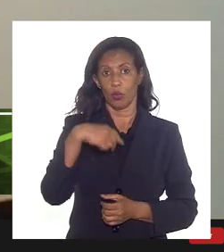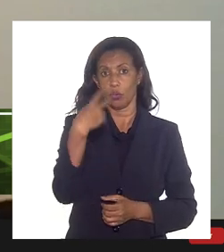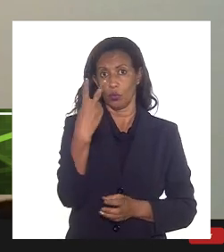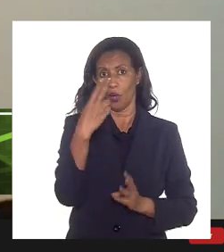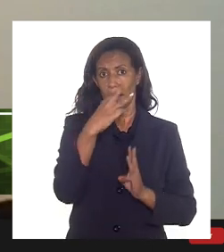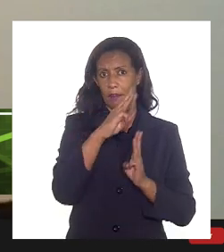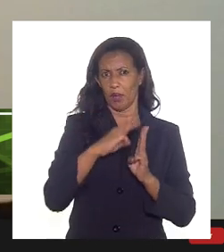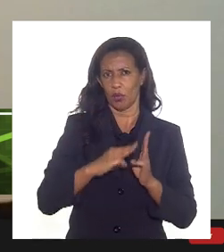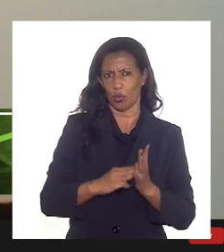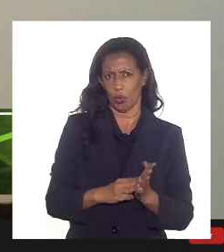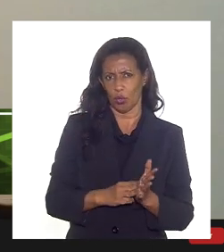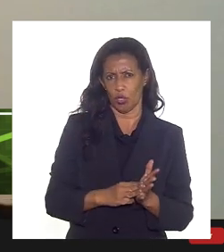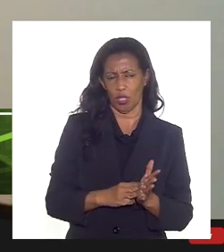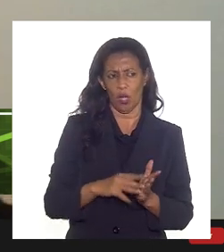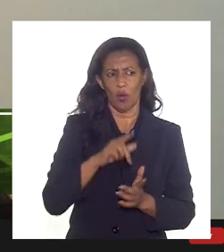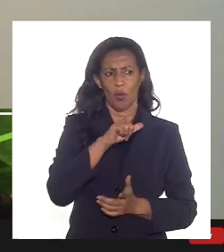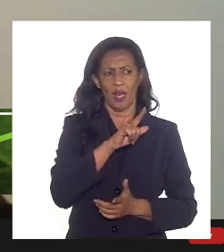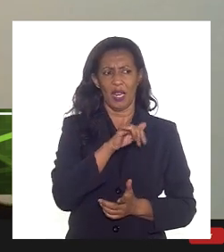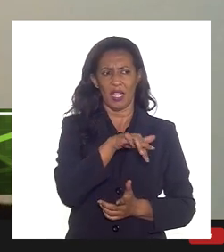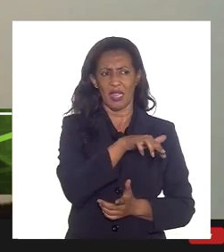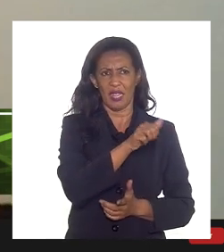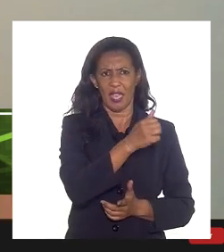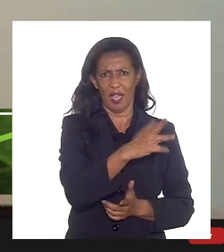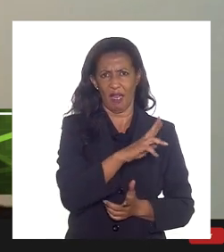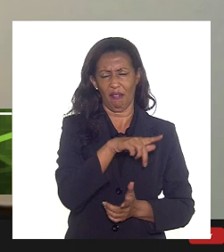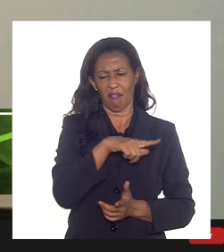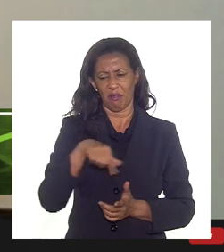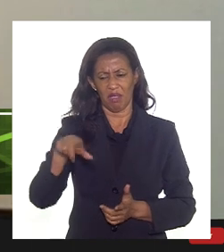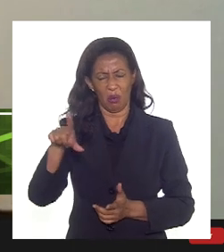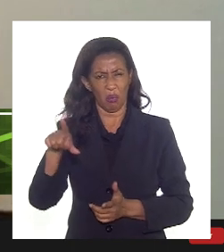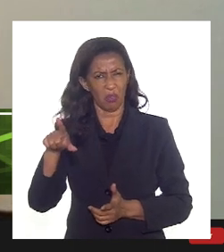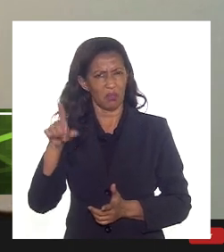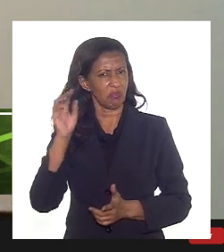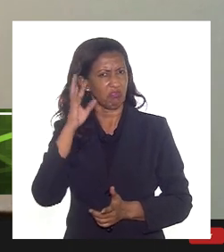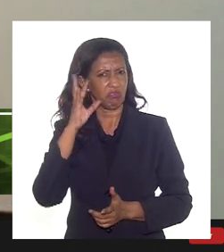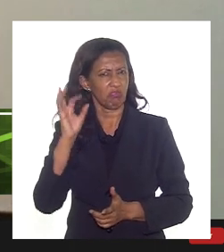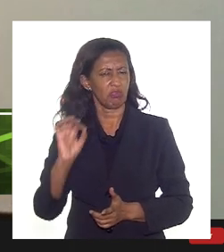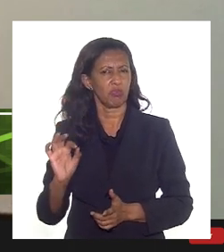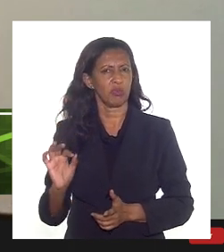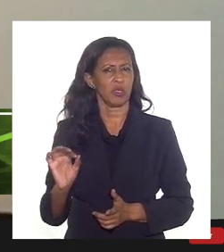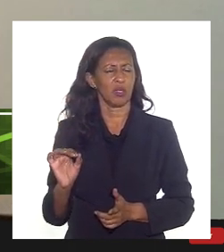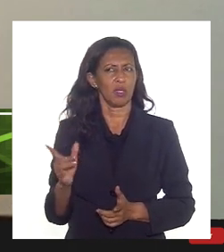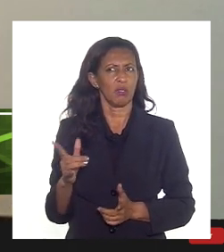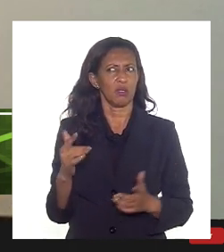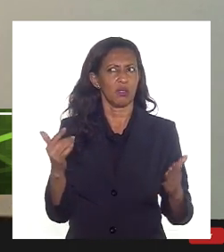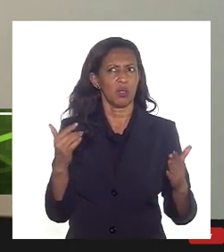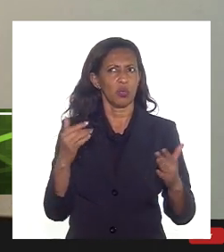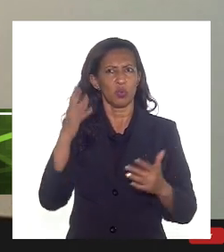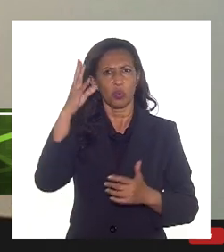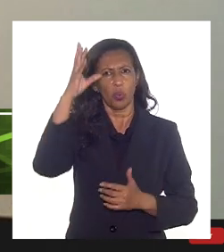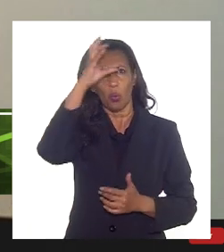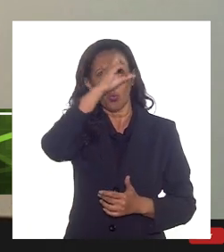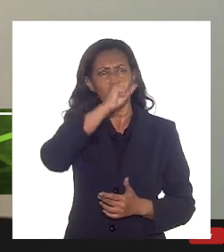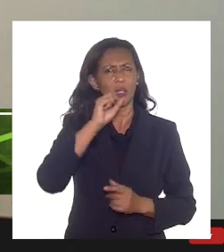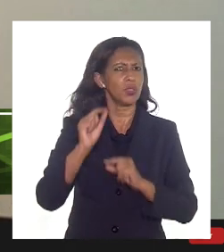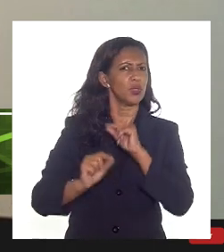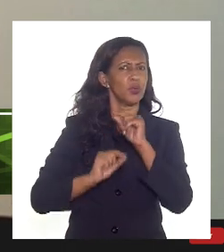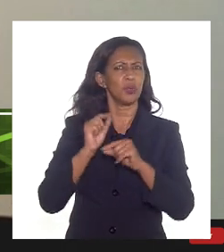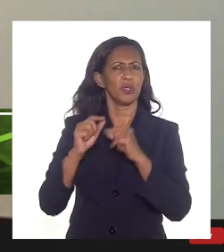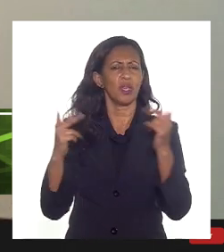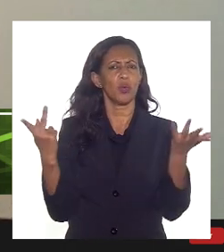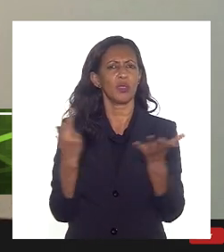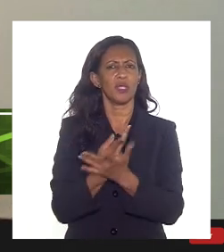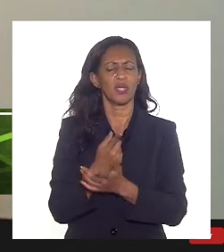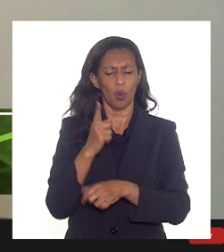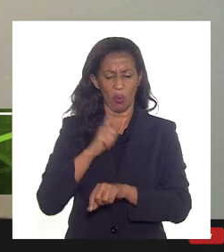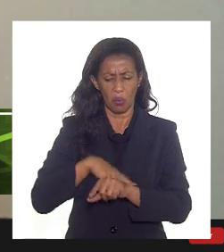onde uma era linear e a outra com o tempo e não faz assim não compreendi o que aconteceu justamente no